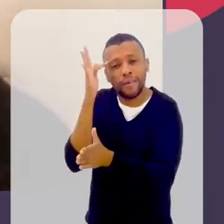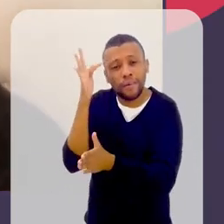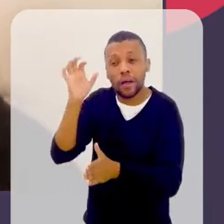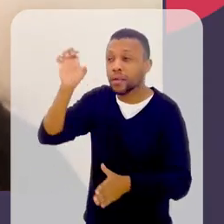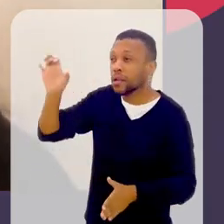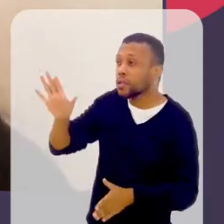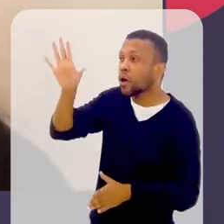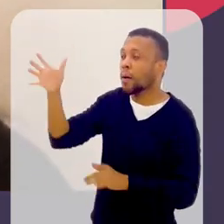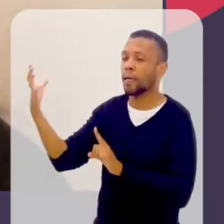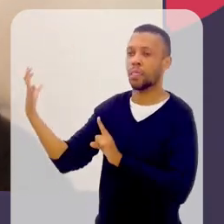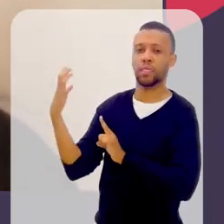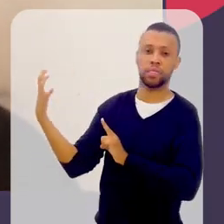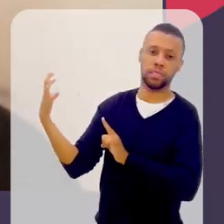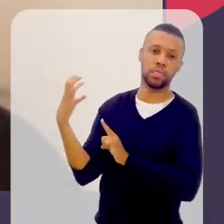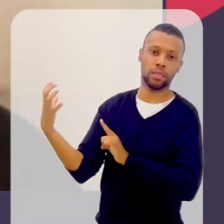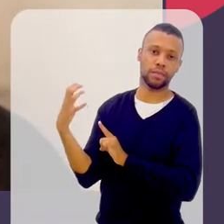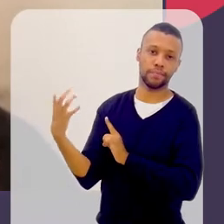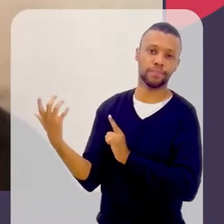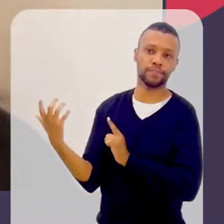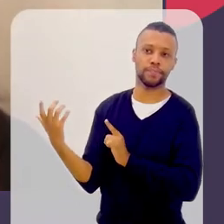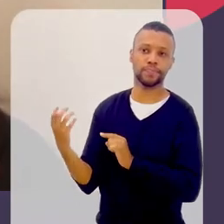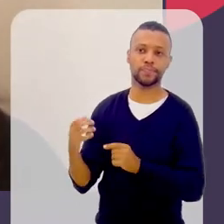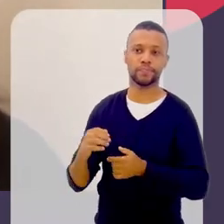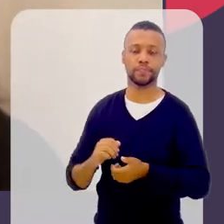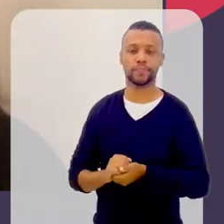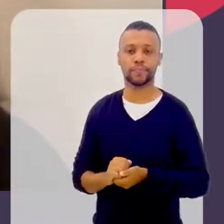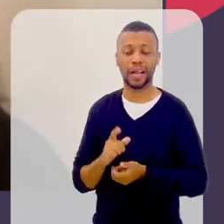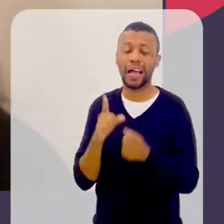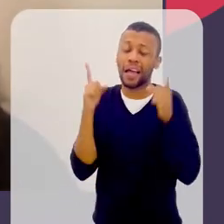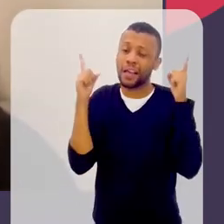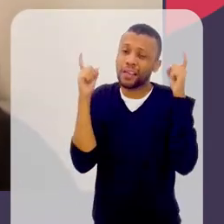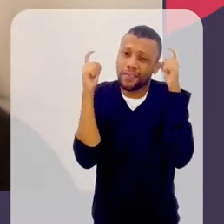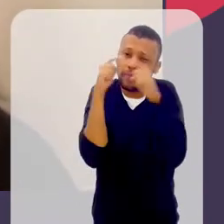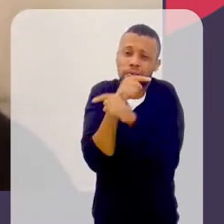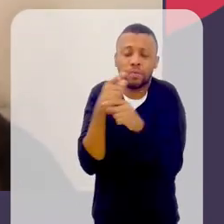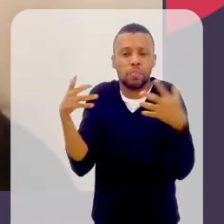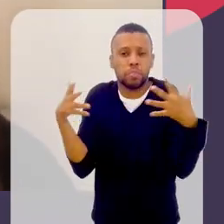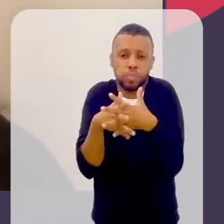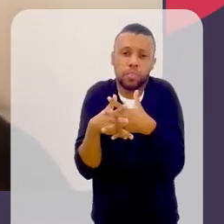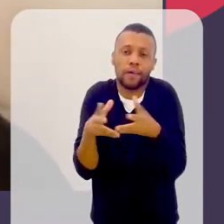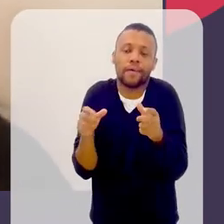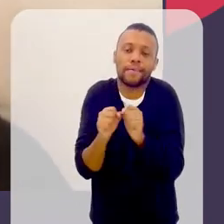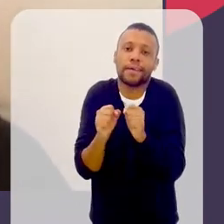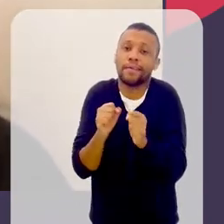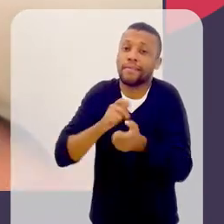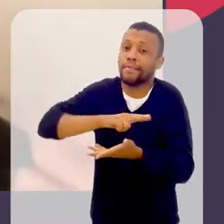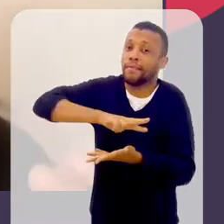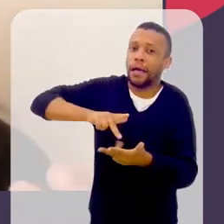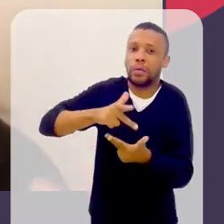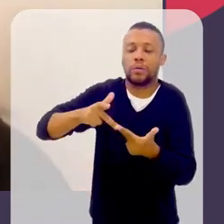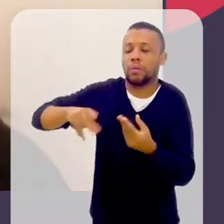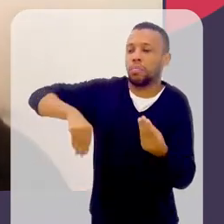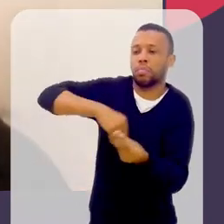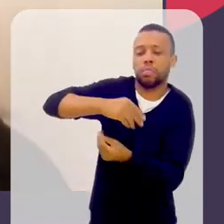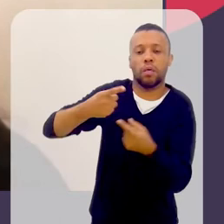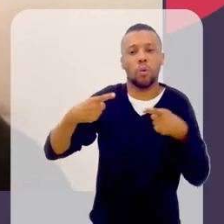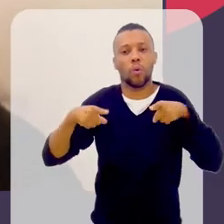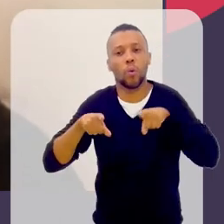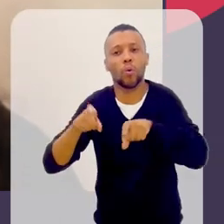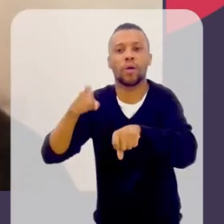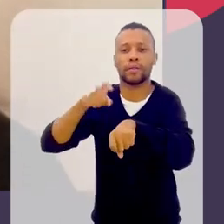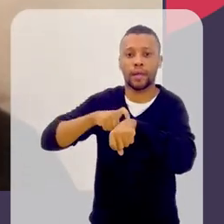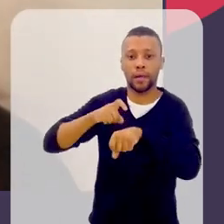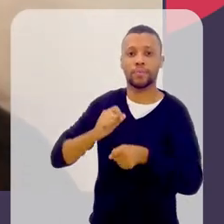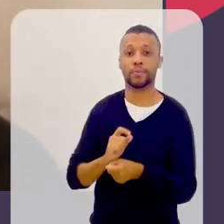europeias, é muito difícil fazer muitas coisas ao mesmo tempo, né?